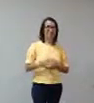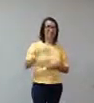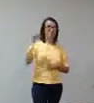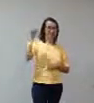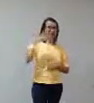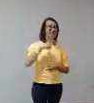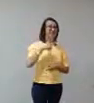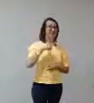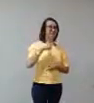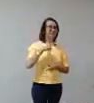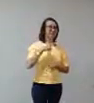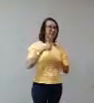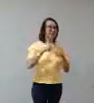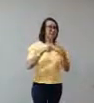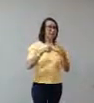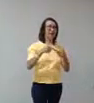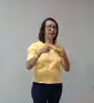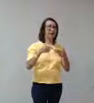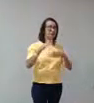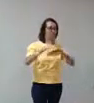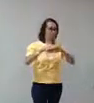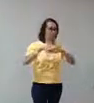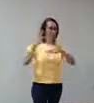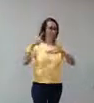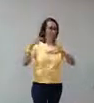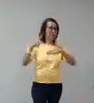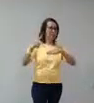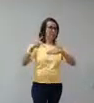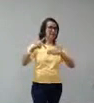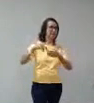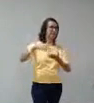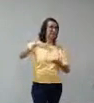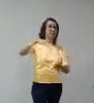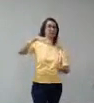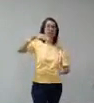gigantesca. A primeira obra dele que ele tem, a primeira peça que ele escreveu foi Os 13 Anos.